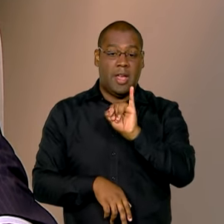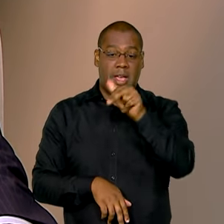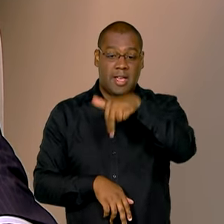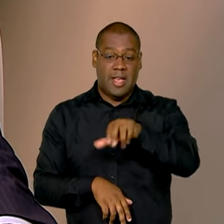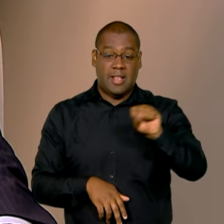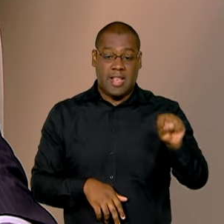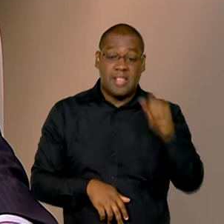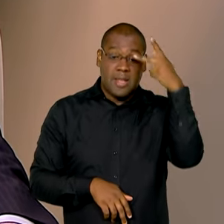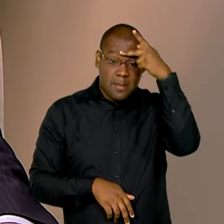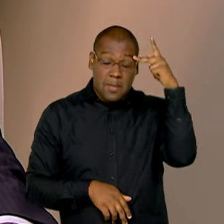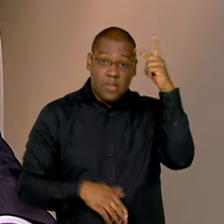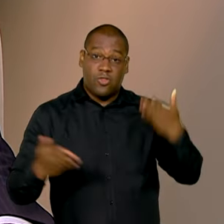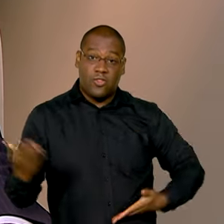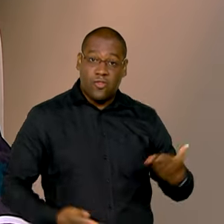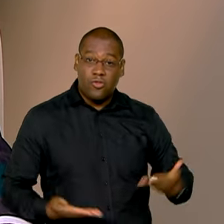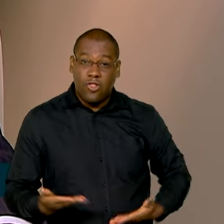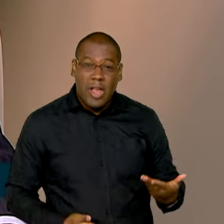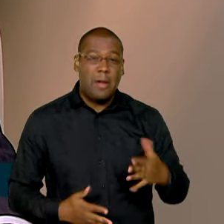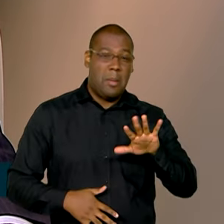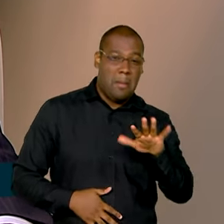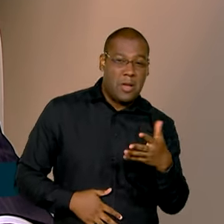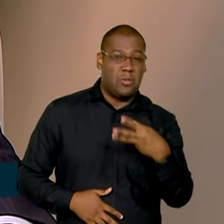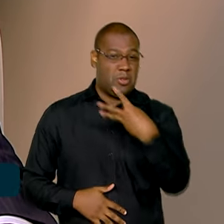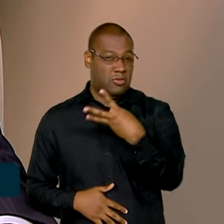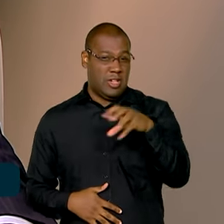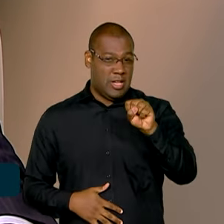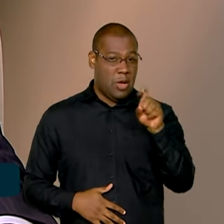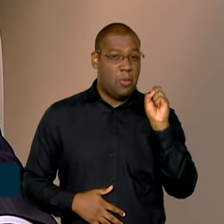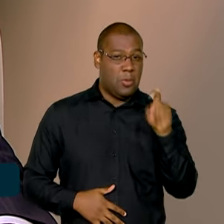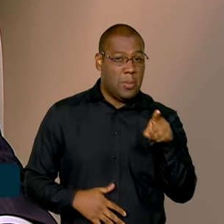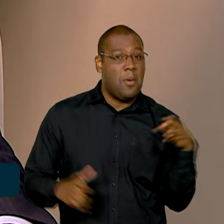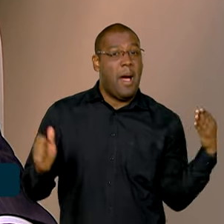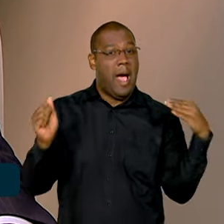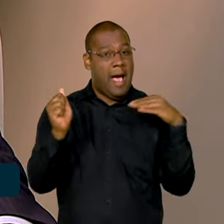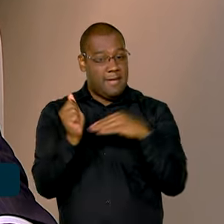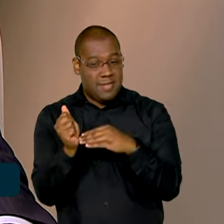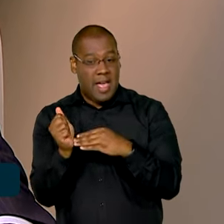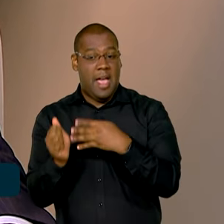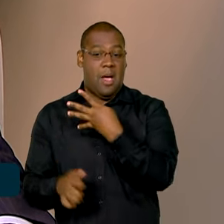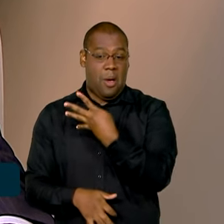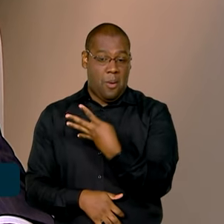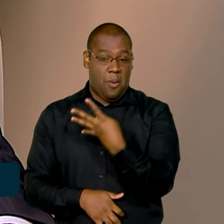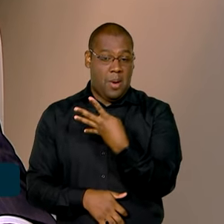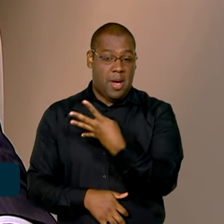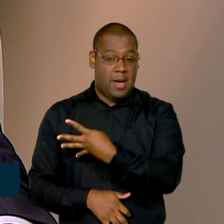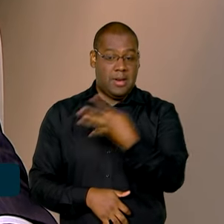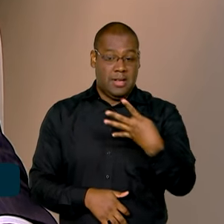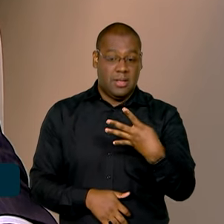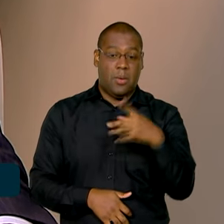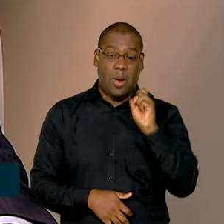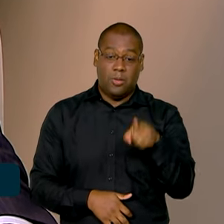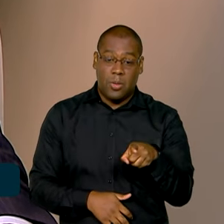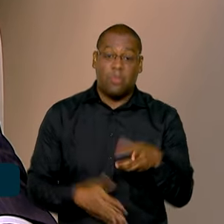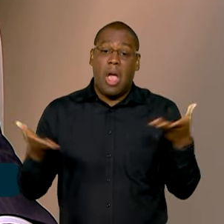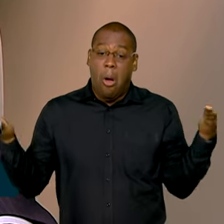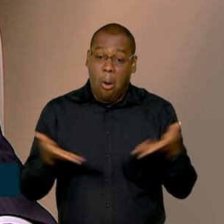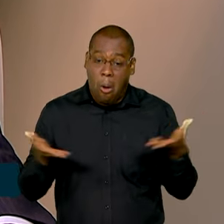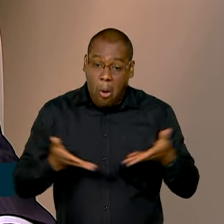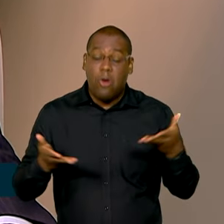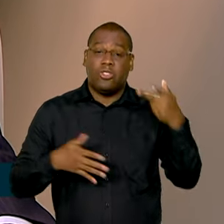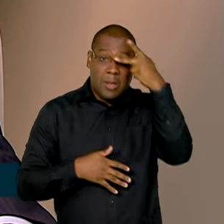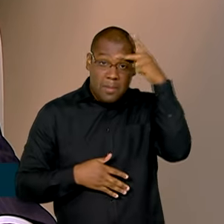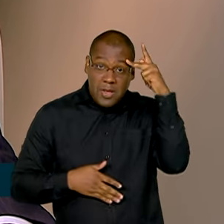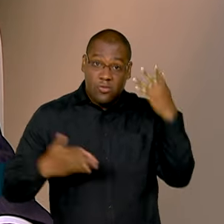mil funcionários, 38 mil, 40 mil. Hoje, temos um pouco mais de 18 mil funcionários. É óbvio que a